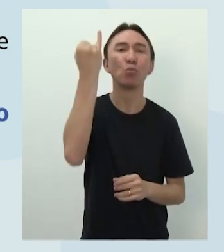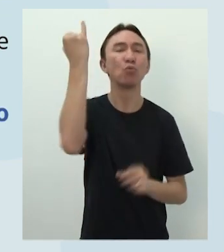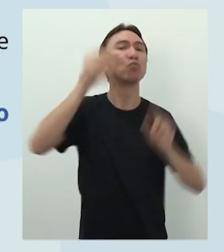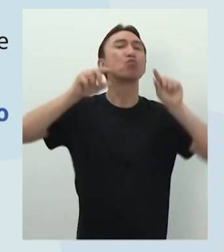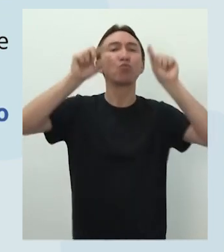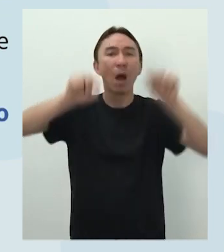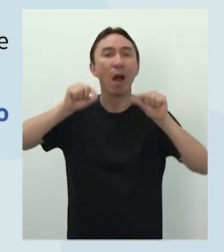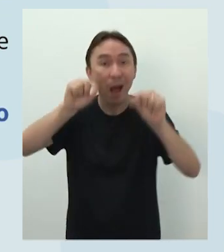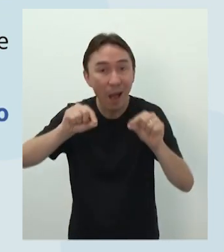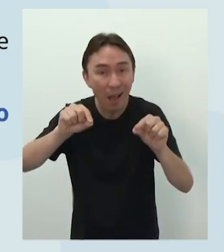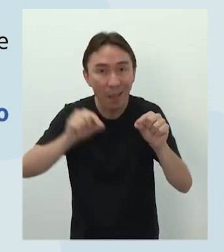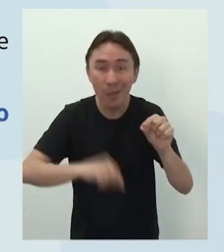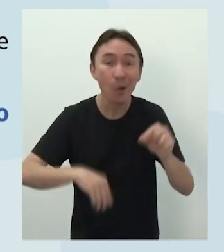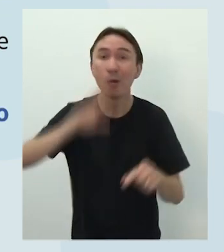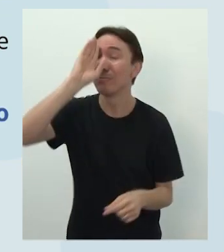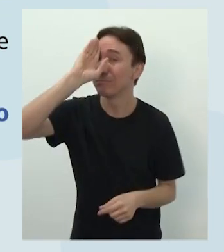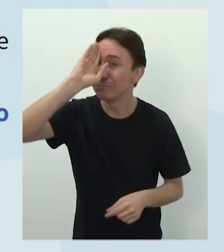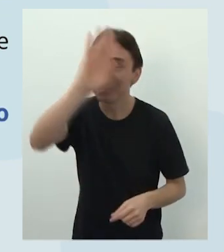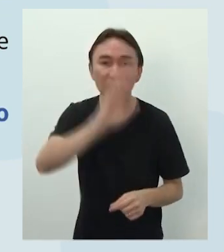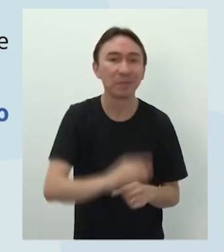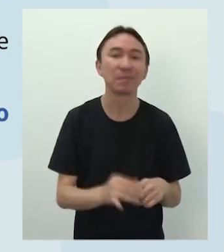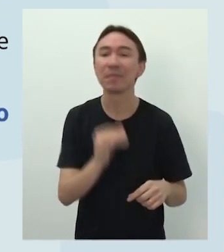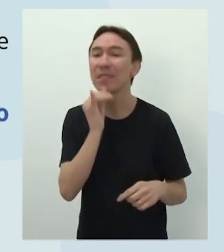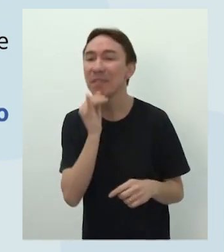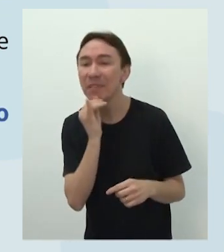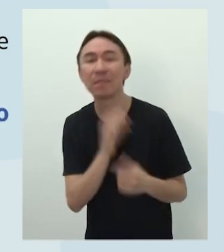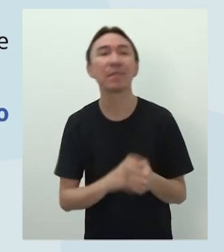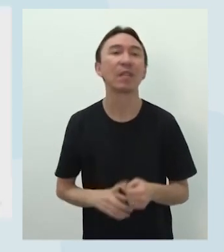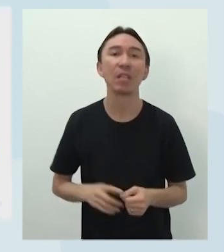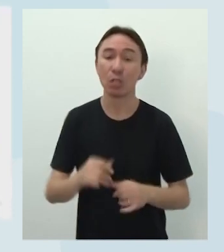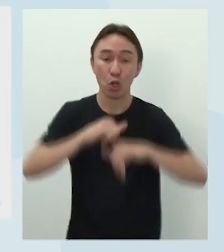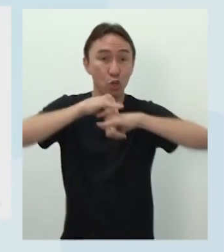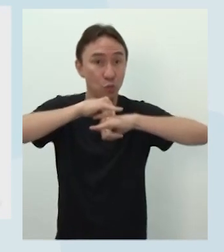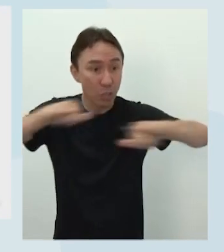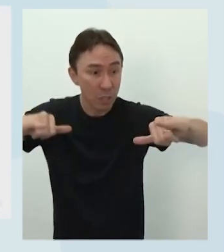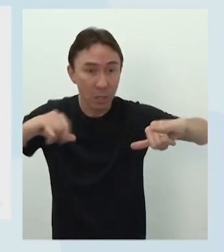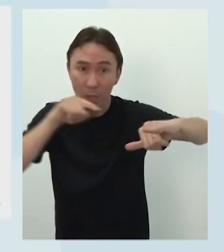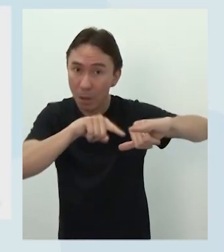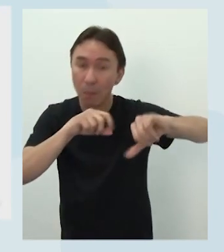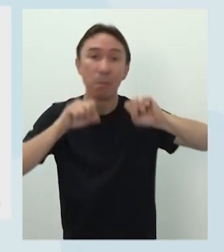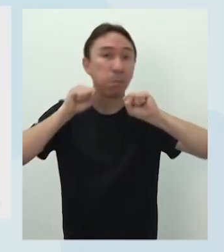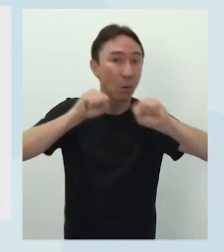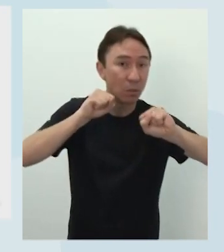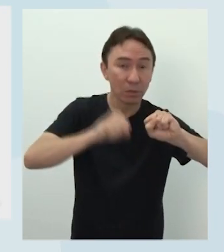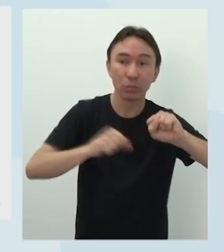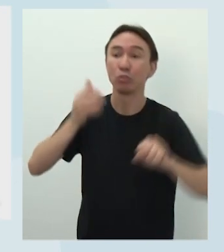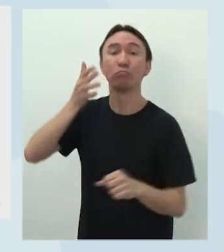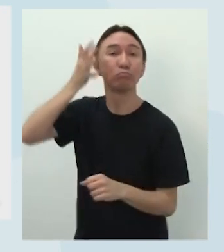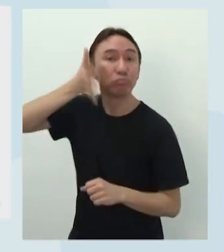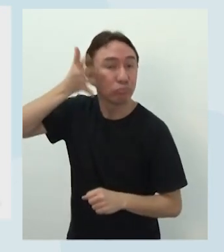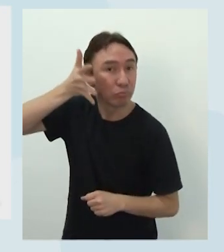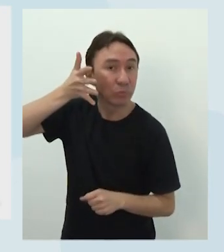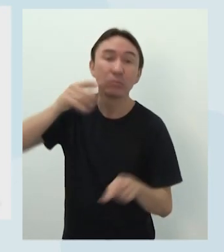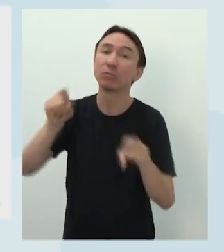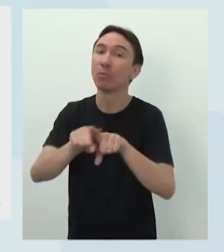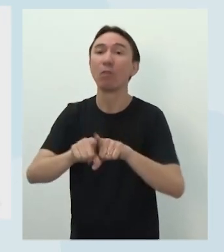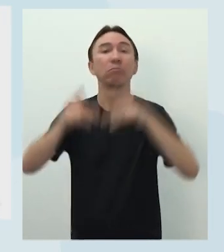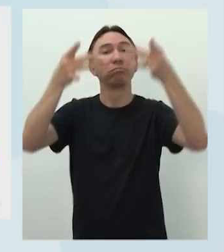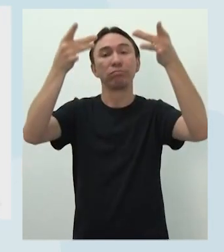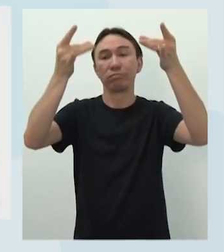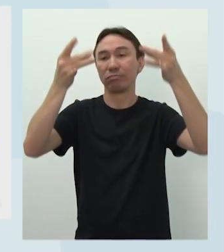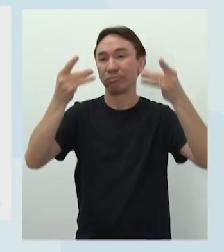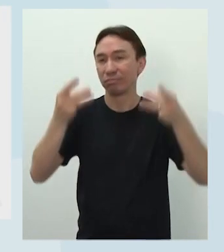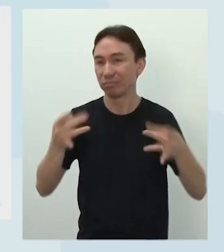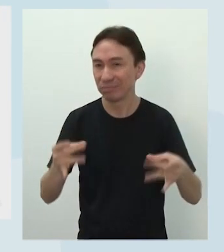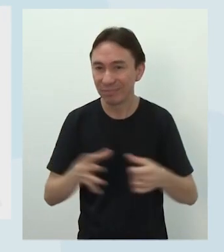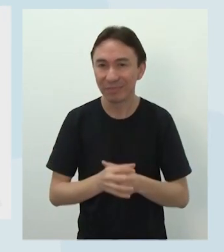consideração? O que prevalece? A notícia, por exemplo, pode ser narrativa e descritiva. E aí eu tenho uma notícia aqui. Presta atenção. Pac-Man